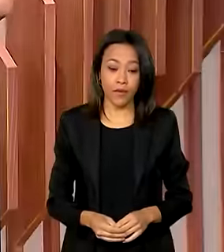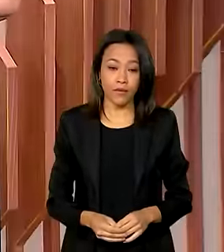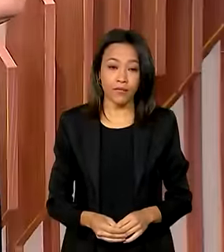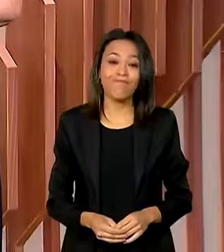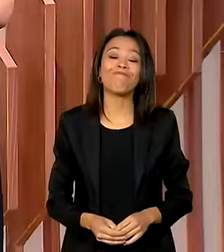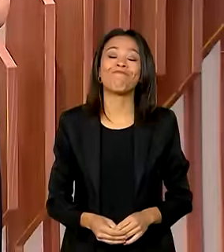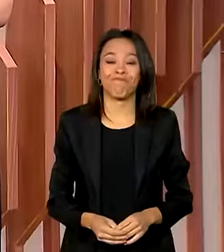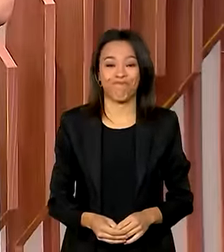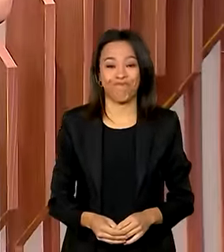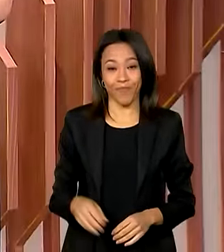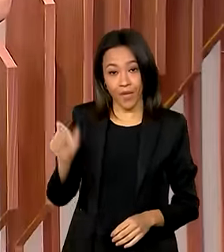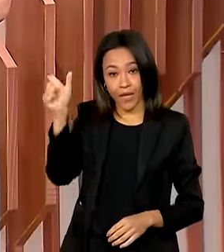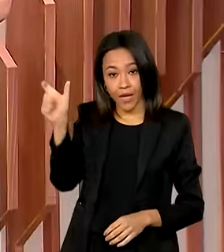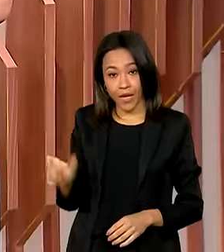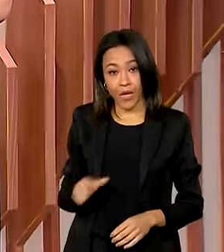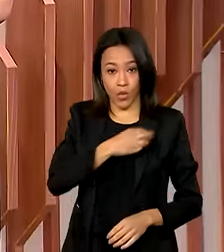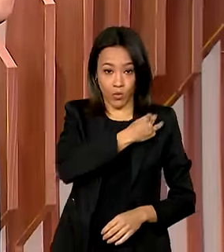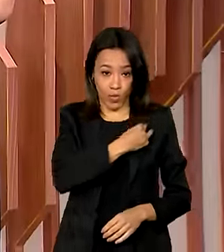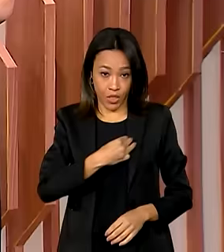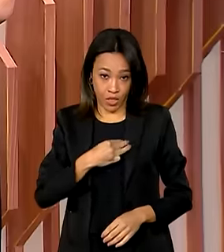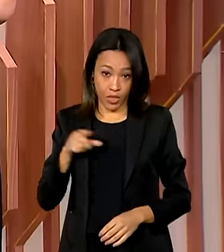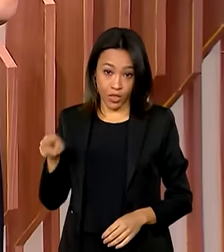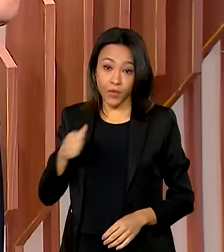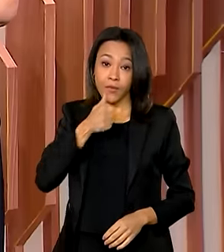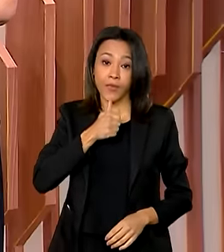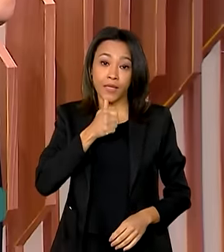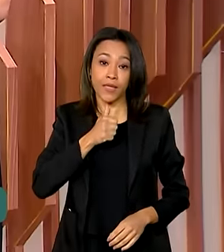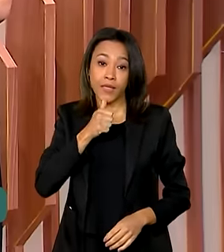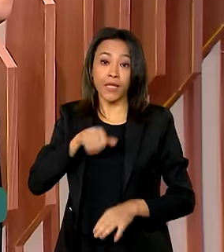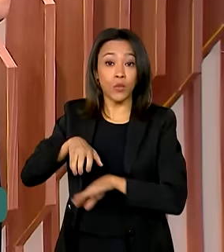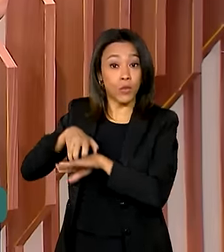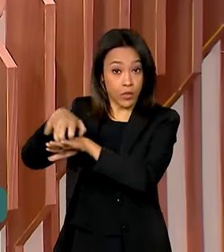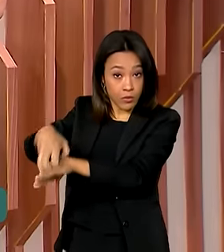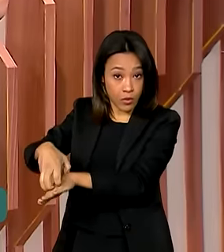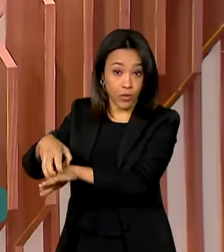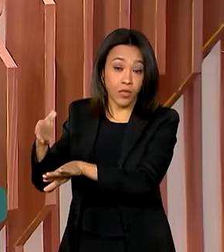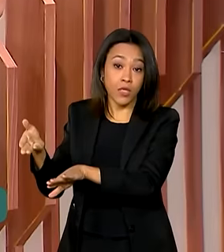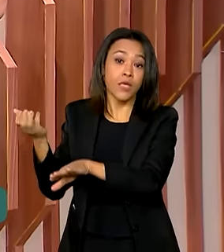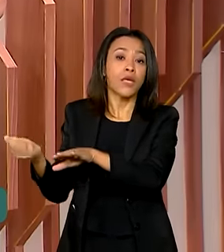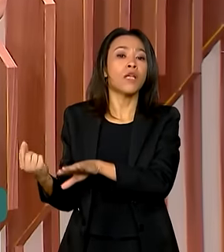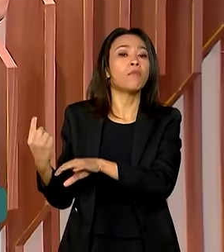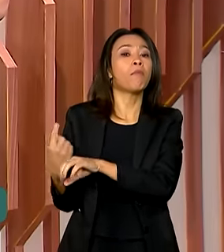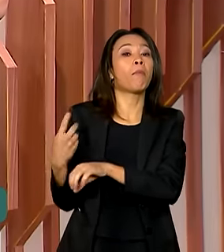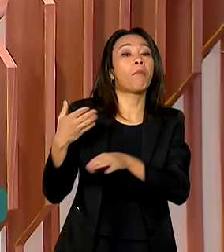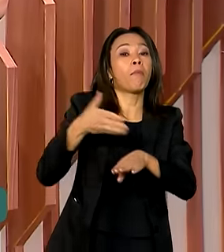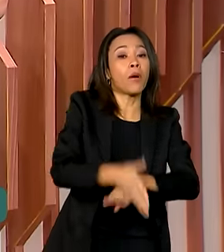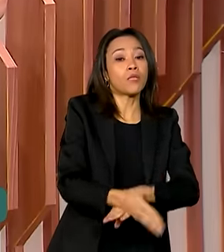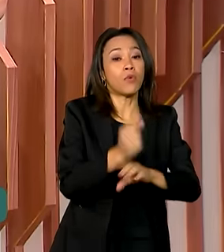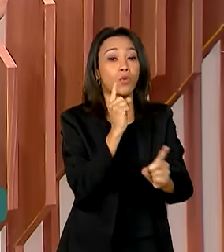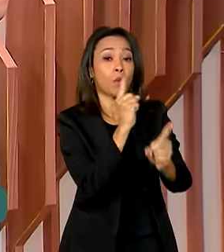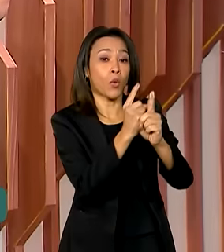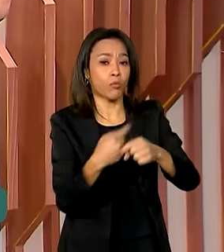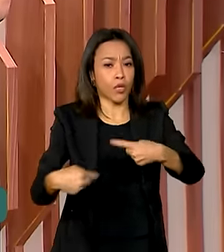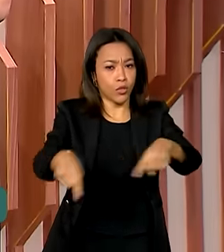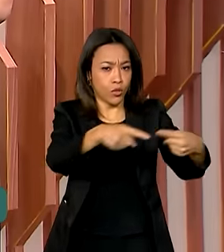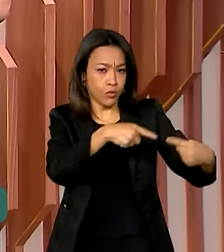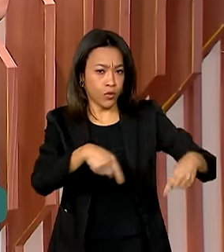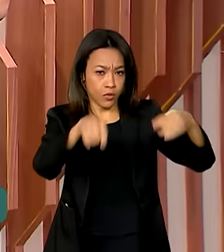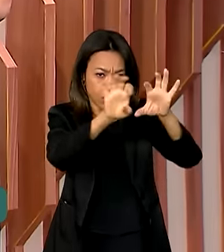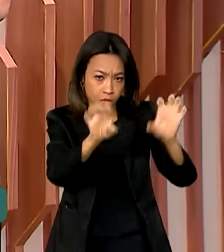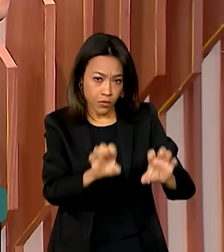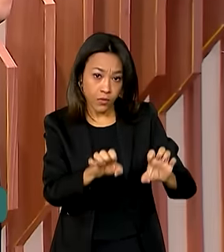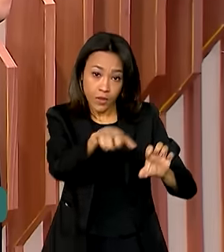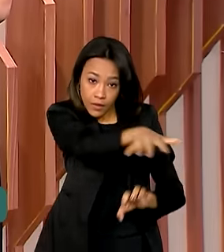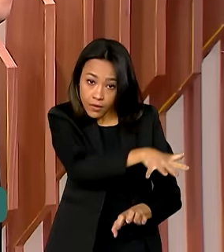O ministro dos Transportes, Renan Filho, participou de encontro que debateu as ações de infraestrutura no setor para o